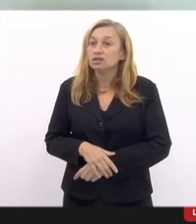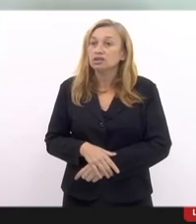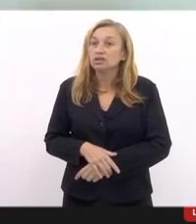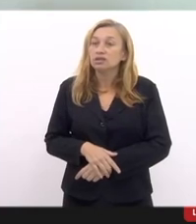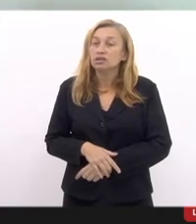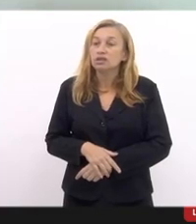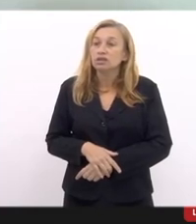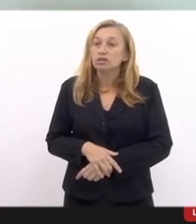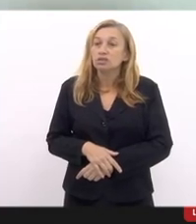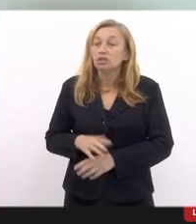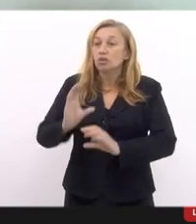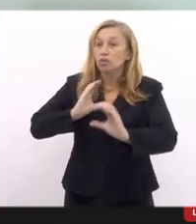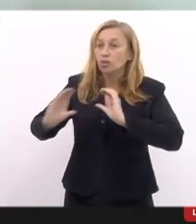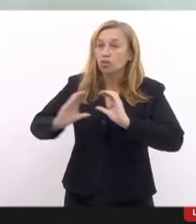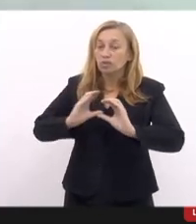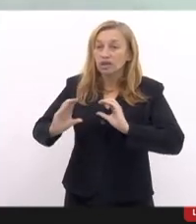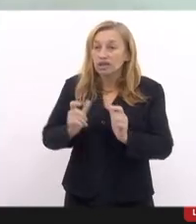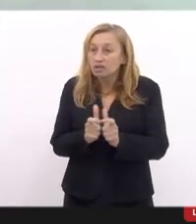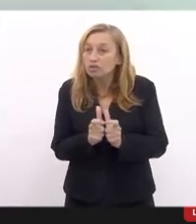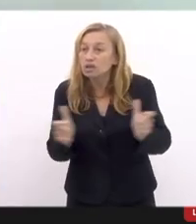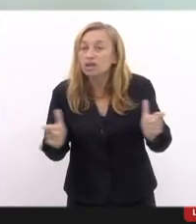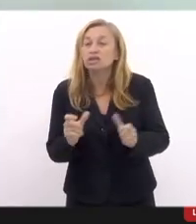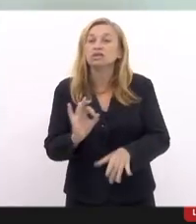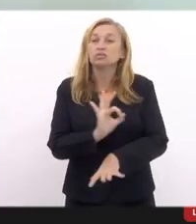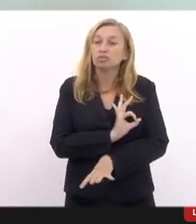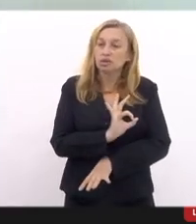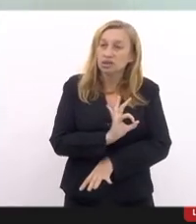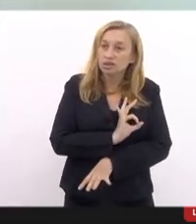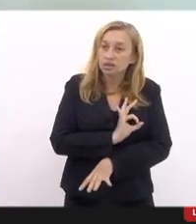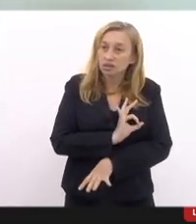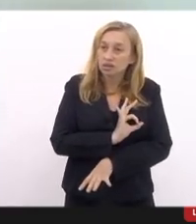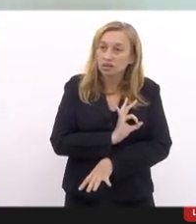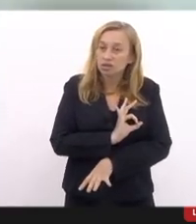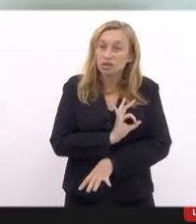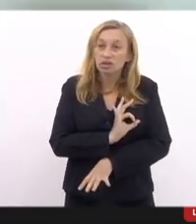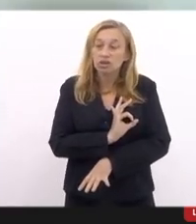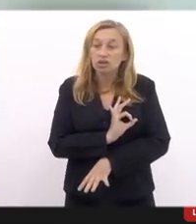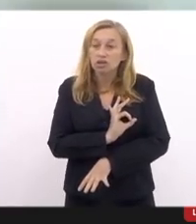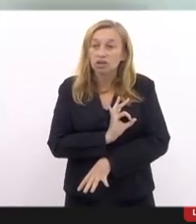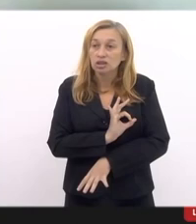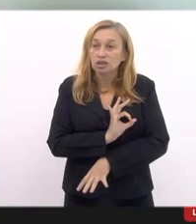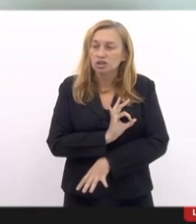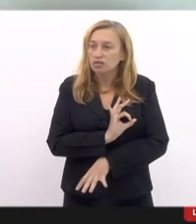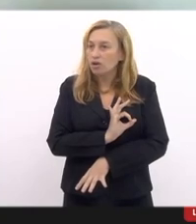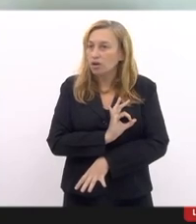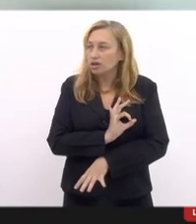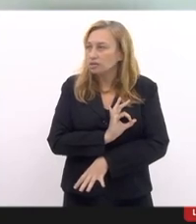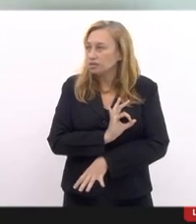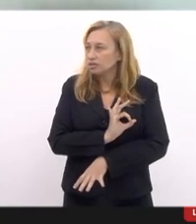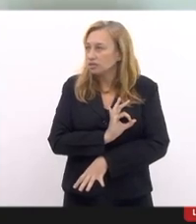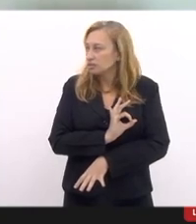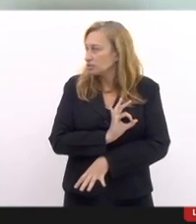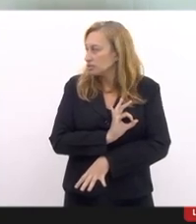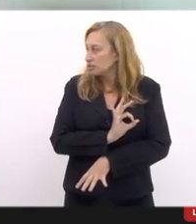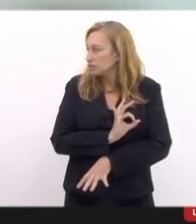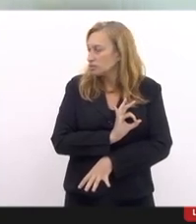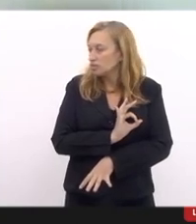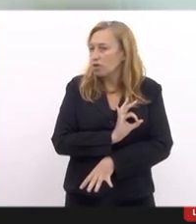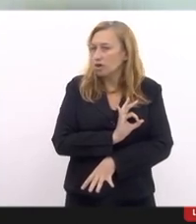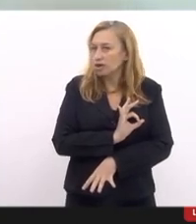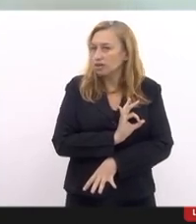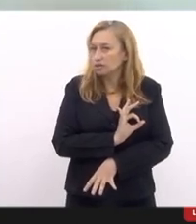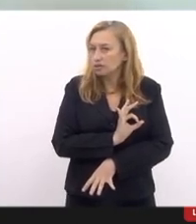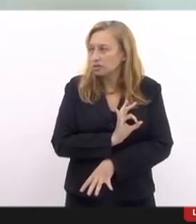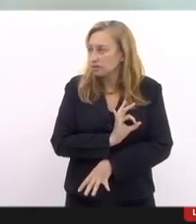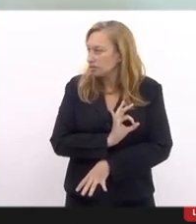comunicação em massa de policiais de folga que, de uma forma massiva, tenham